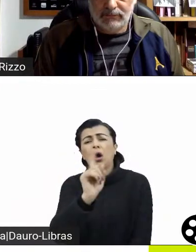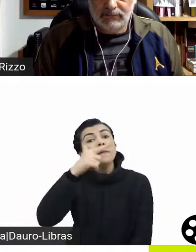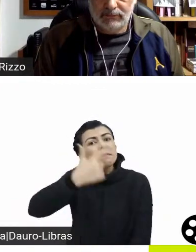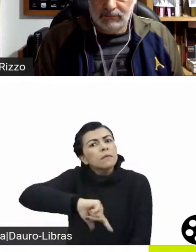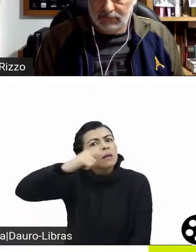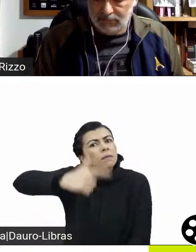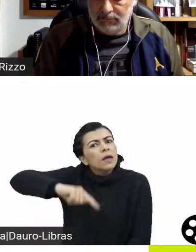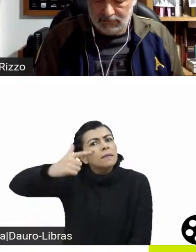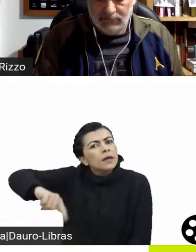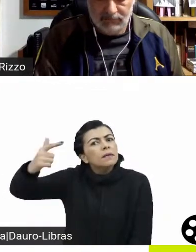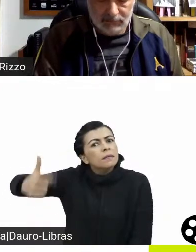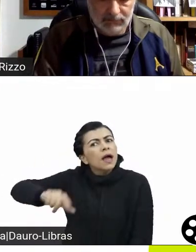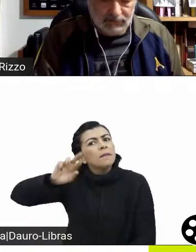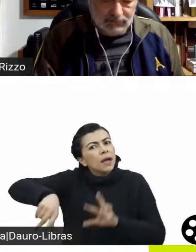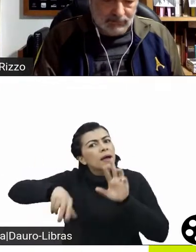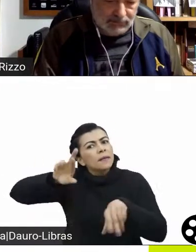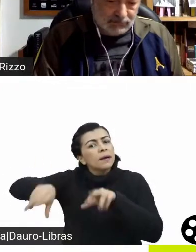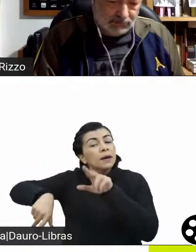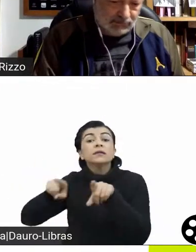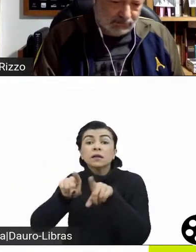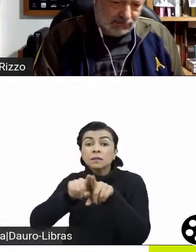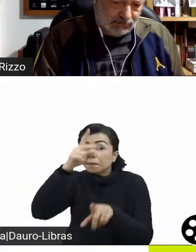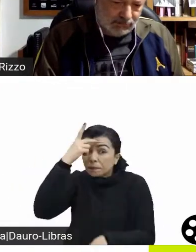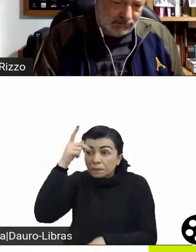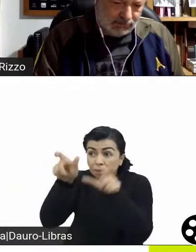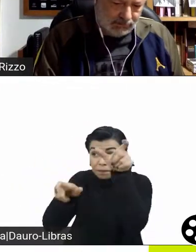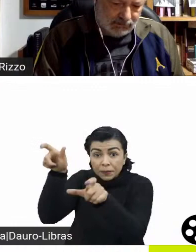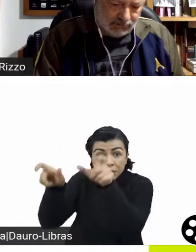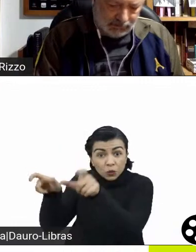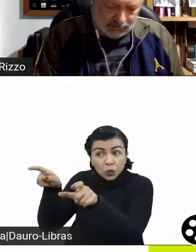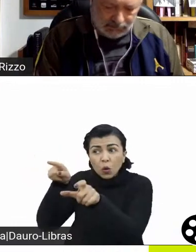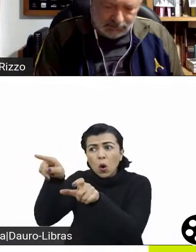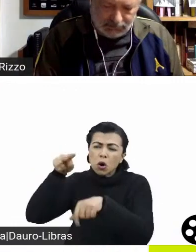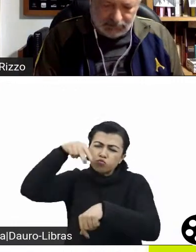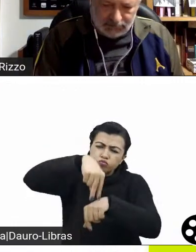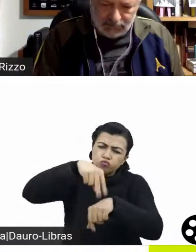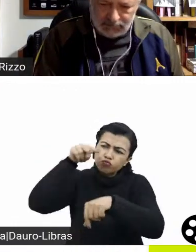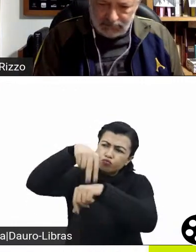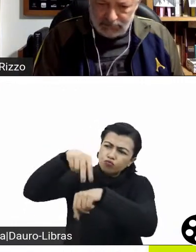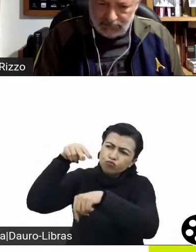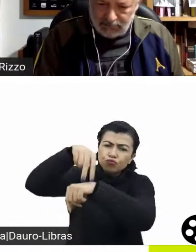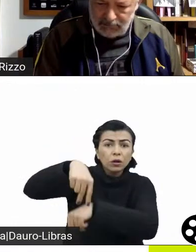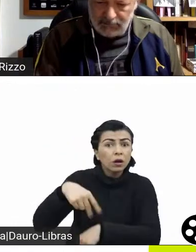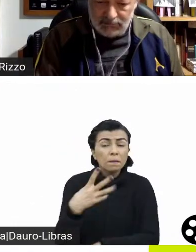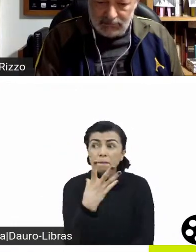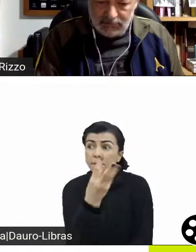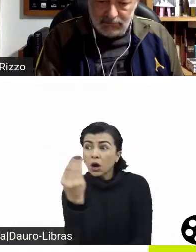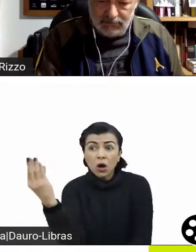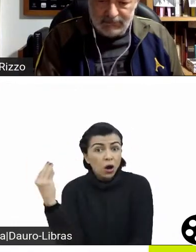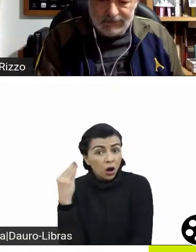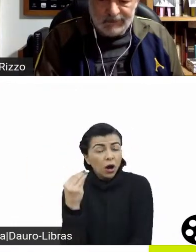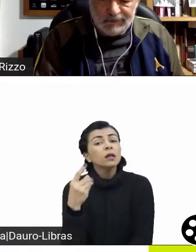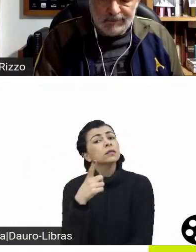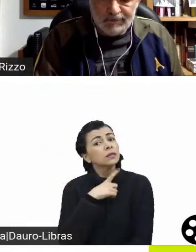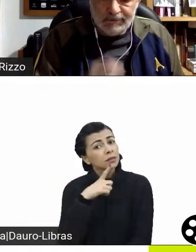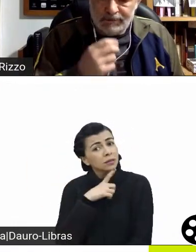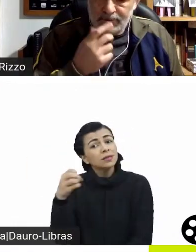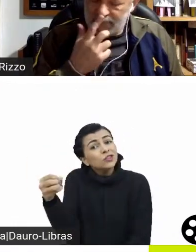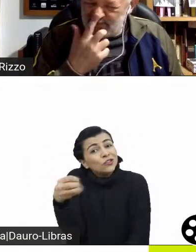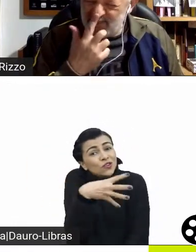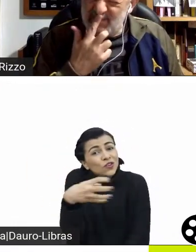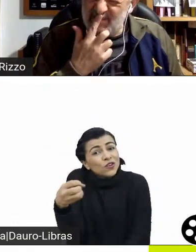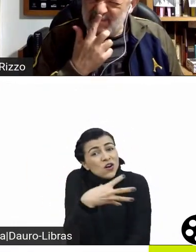também para interpretar diferentes papéis, e é como se tivesse um boom, um momento muito rico de filmes que fizeram bastante sucesso,